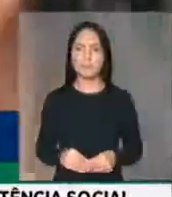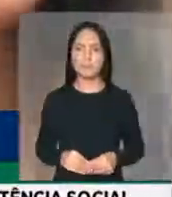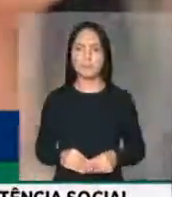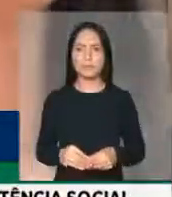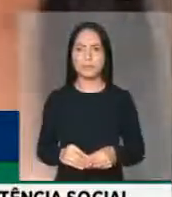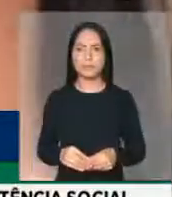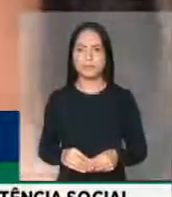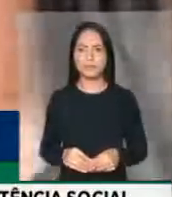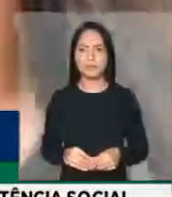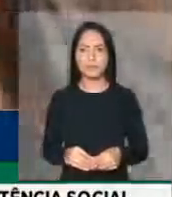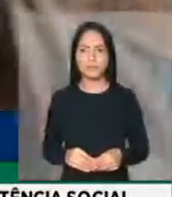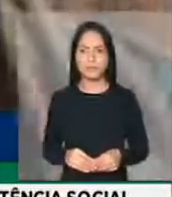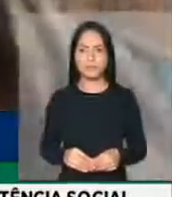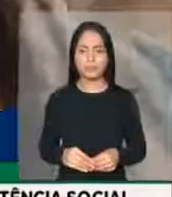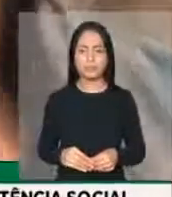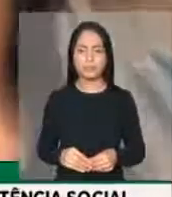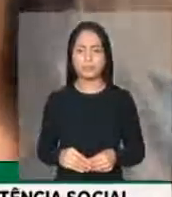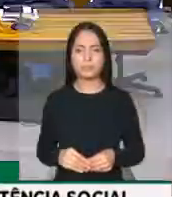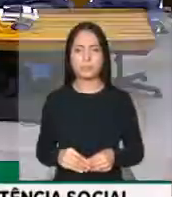Só segurar aqui.